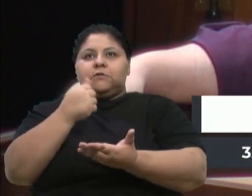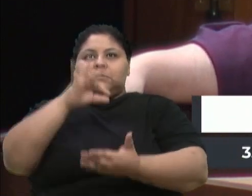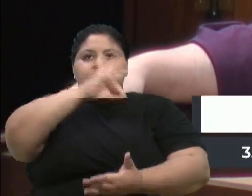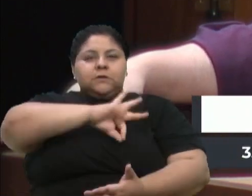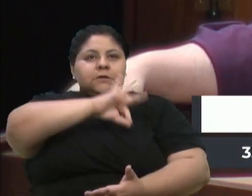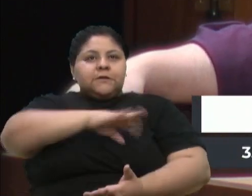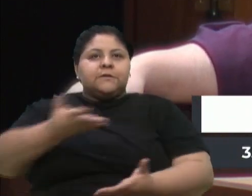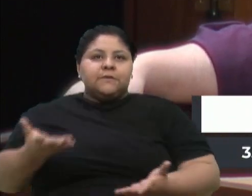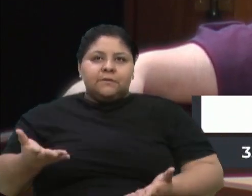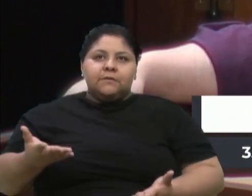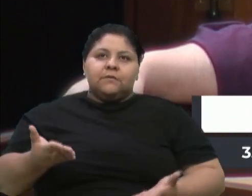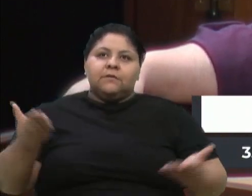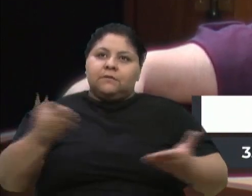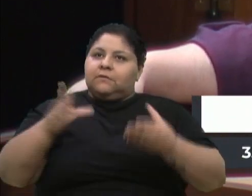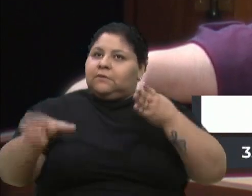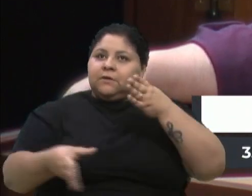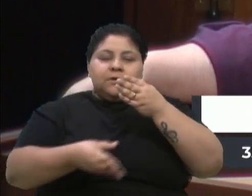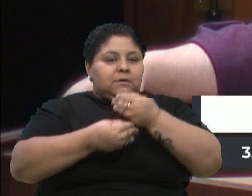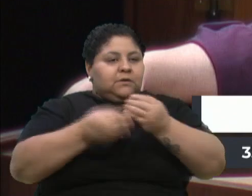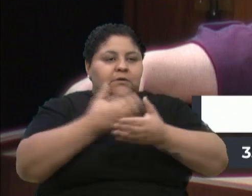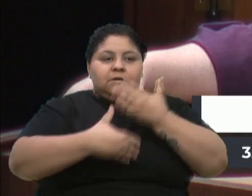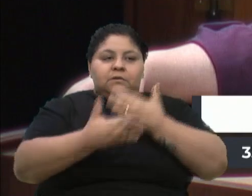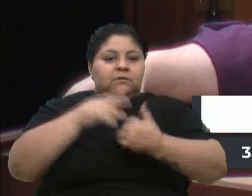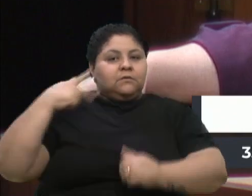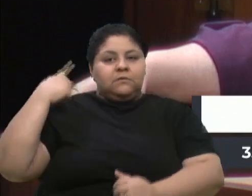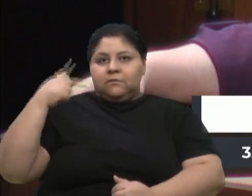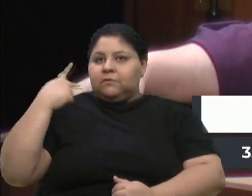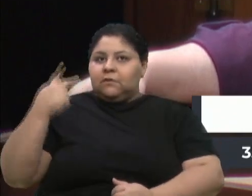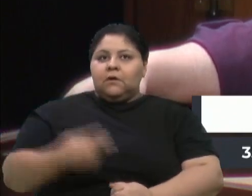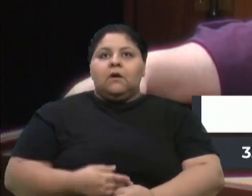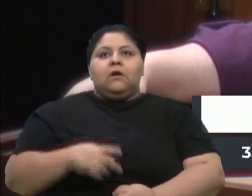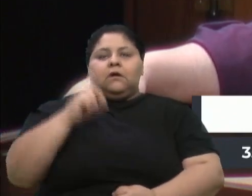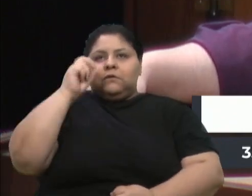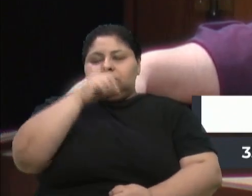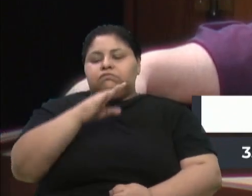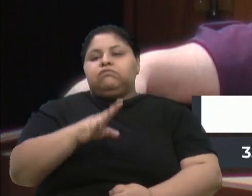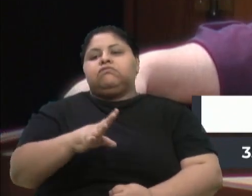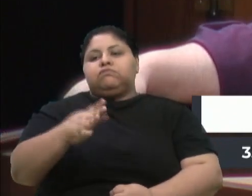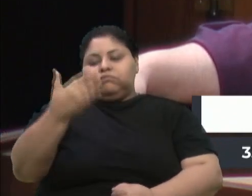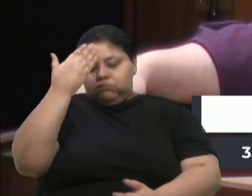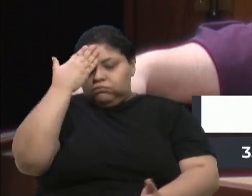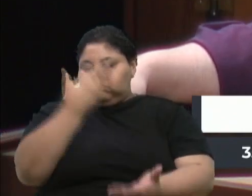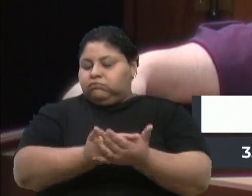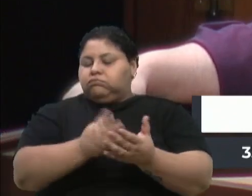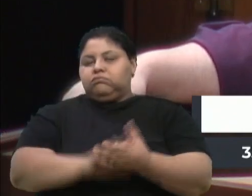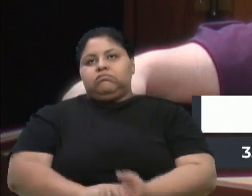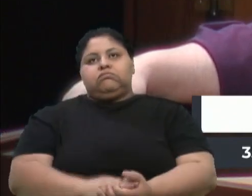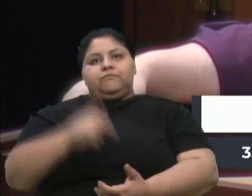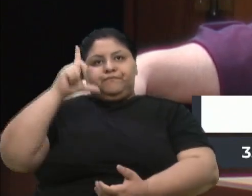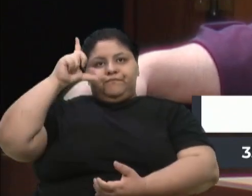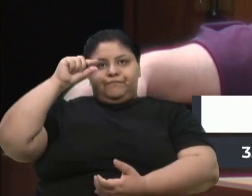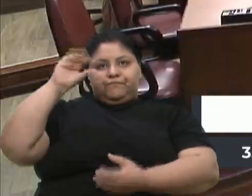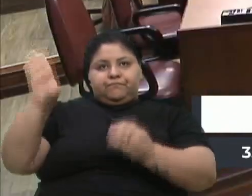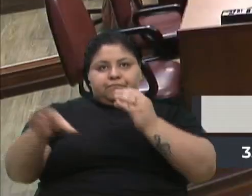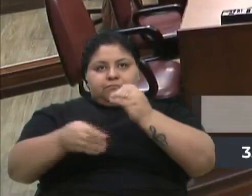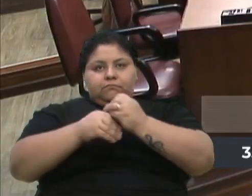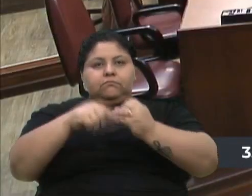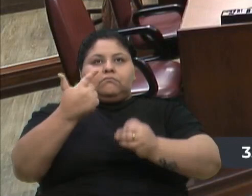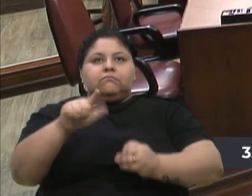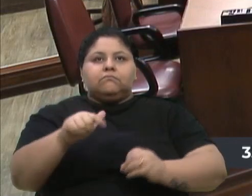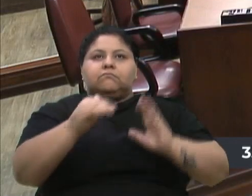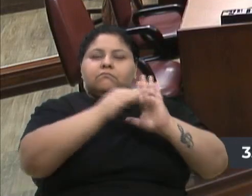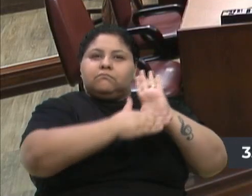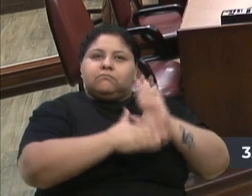para todos os vereadores aqui, que já está no final. Mas é inacreditável, vereador Scalco, poxa. Uma outra sugestão, a gente poderia abrir um